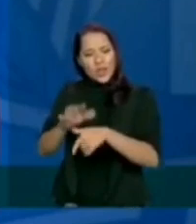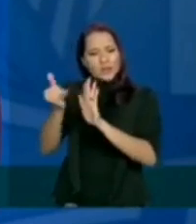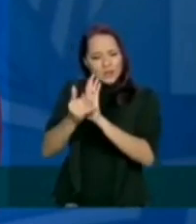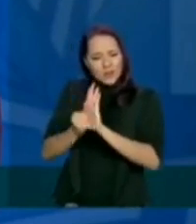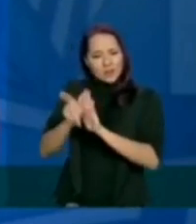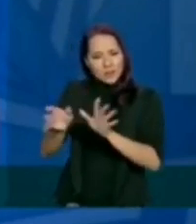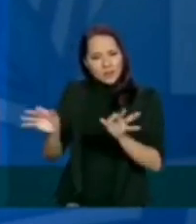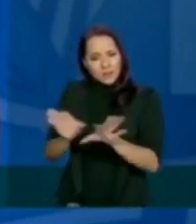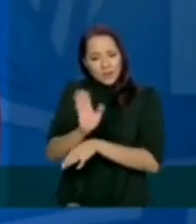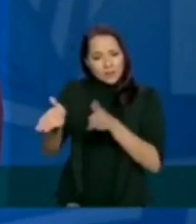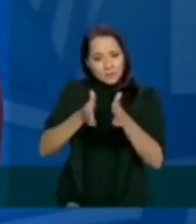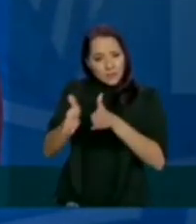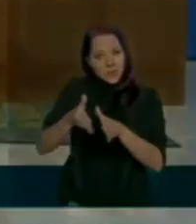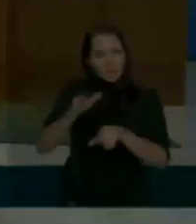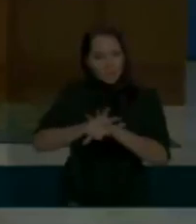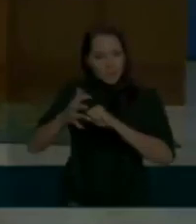país durante essa pandemia.